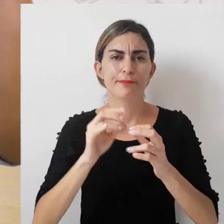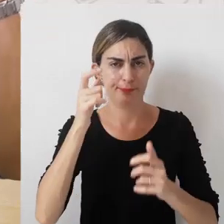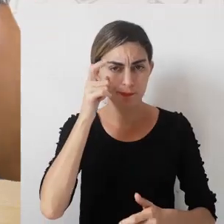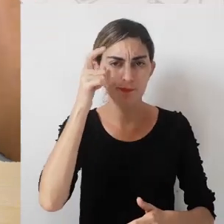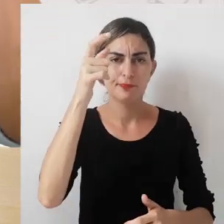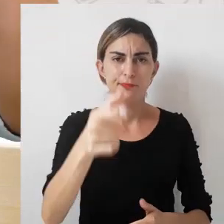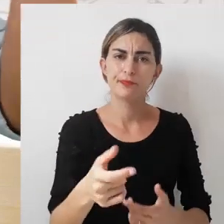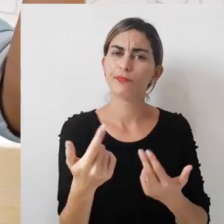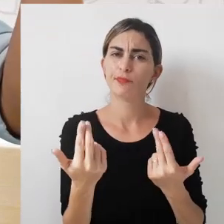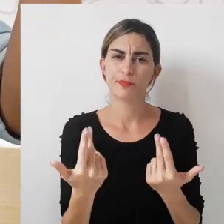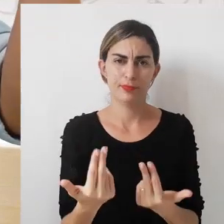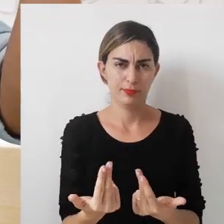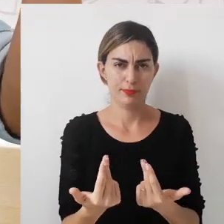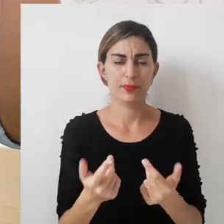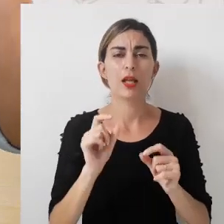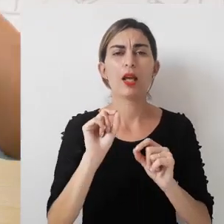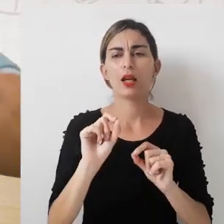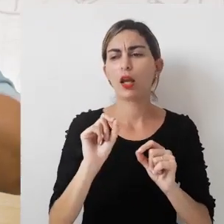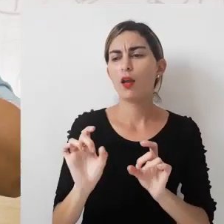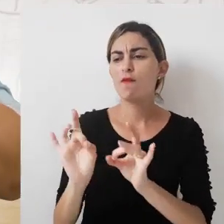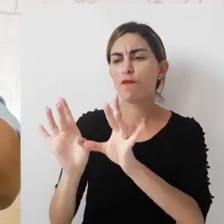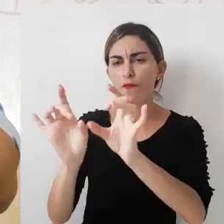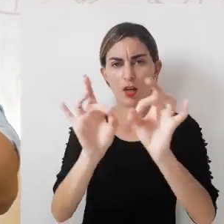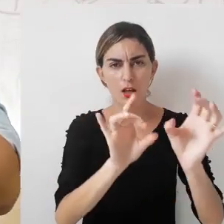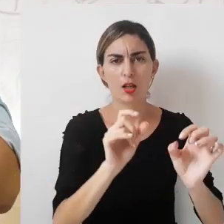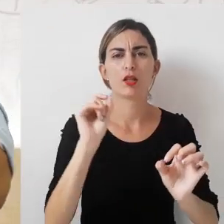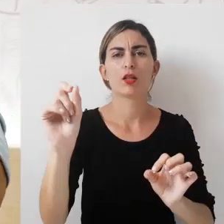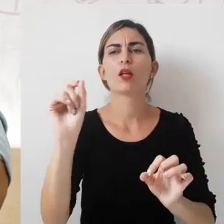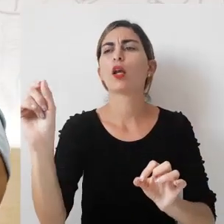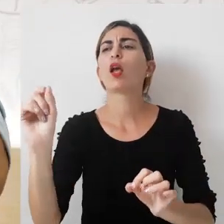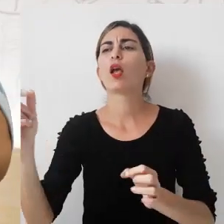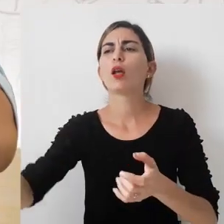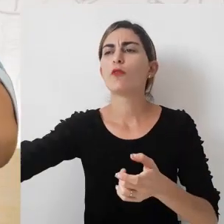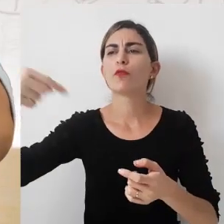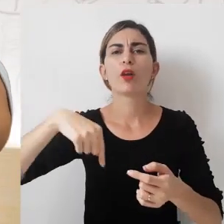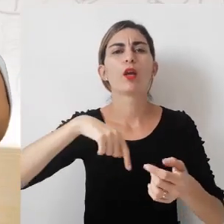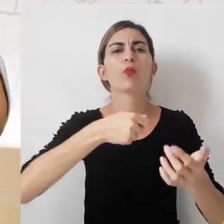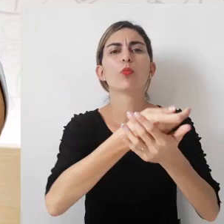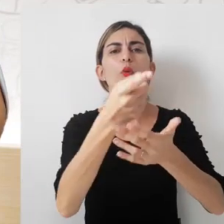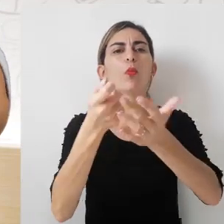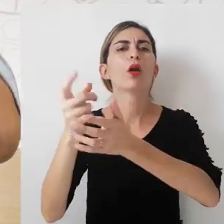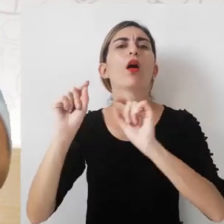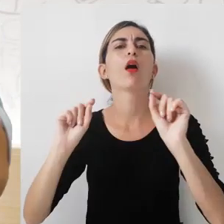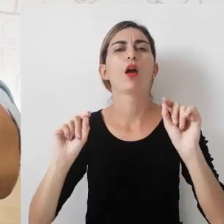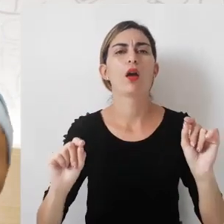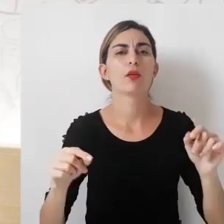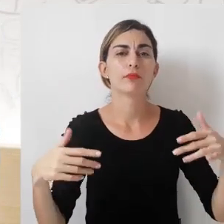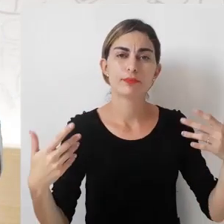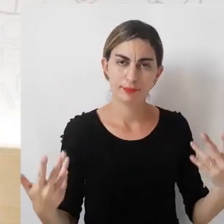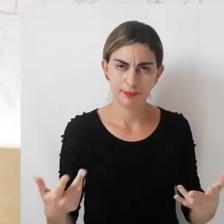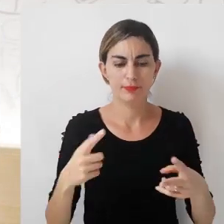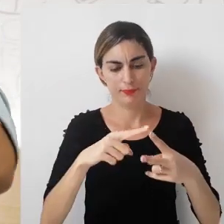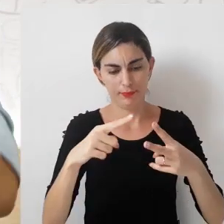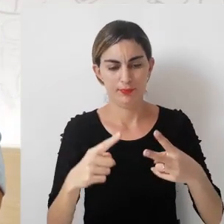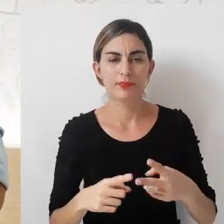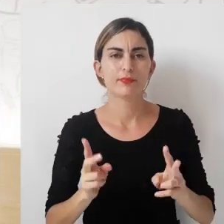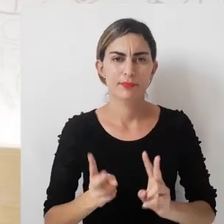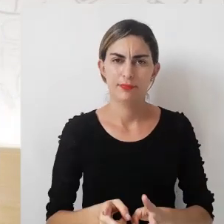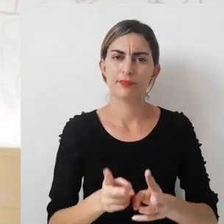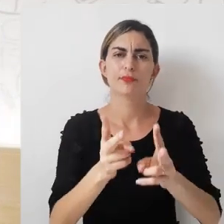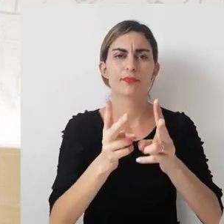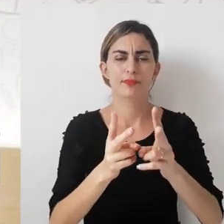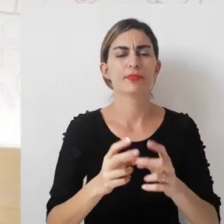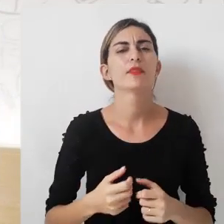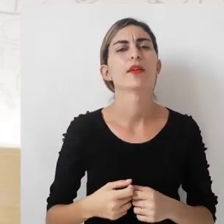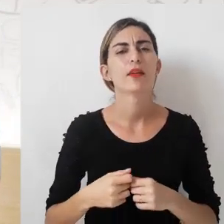de interesses entre quem vende e quem compra. Mas a informação específica e a ressalva se dá